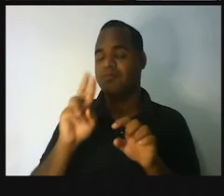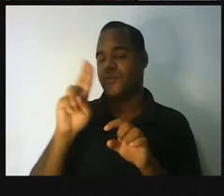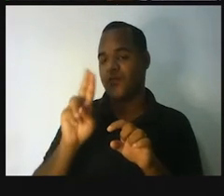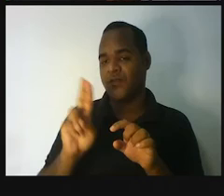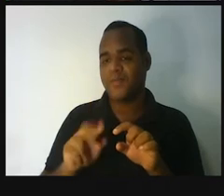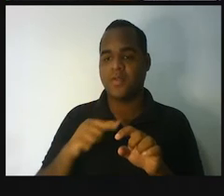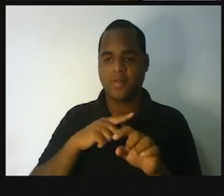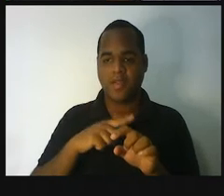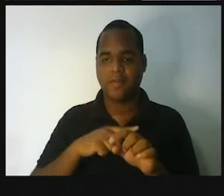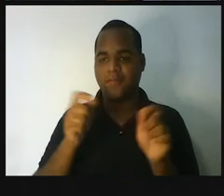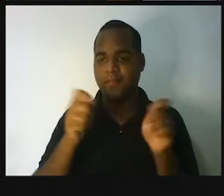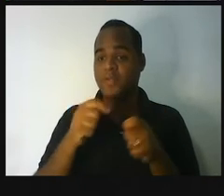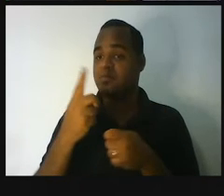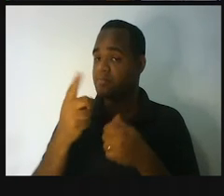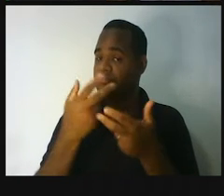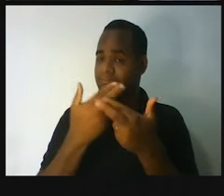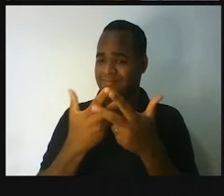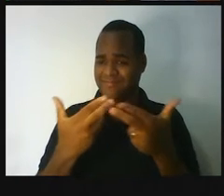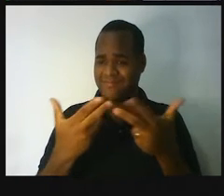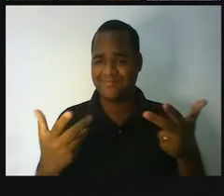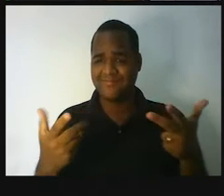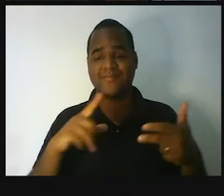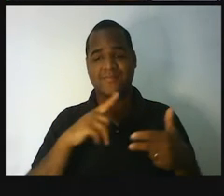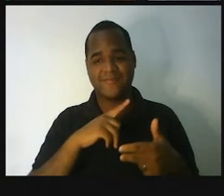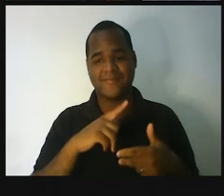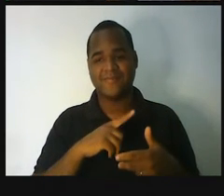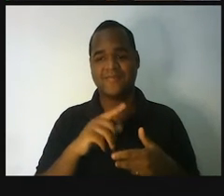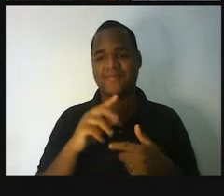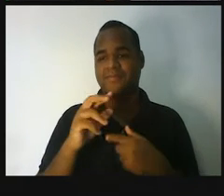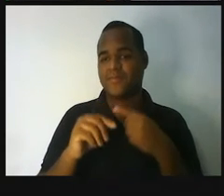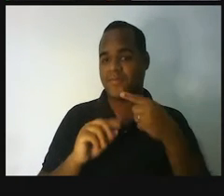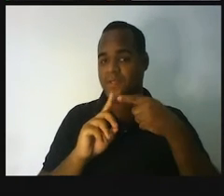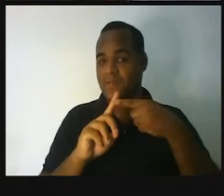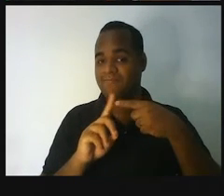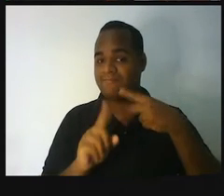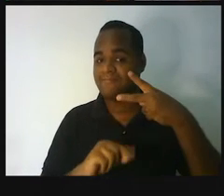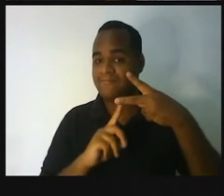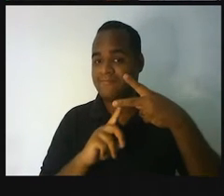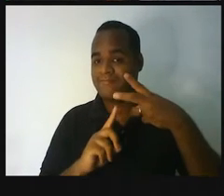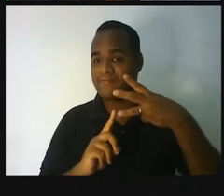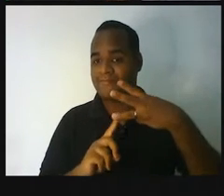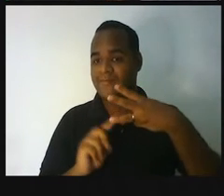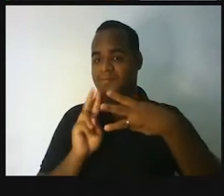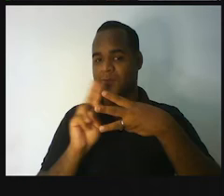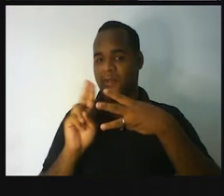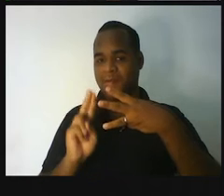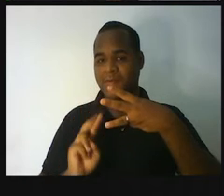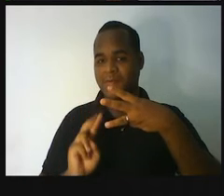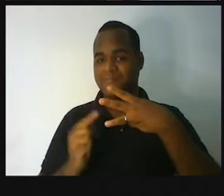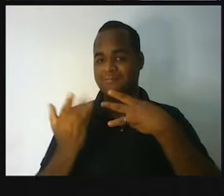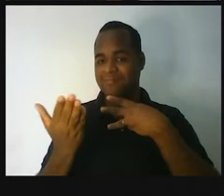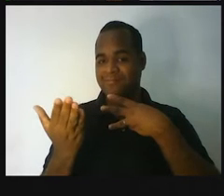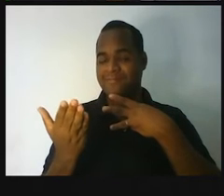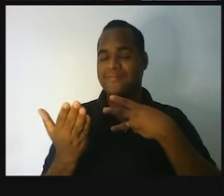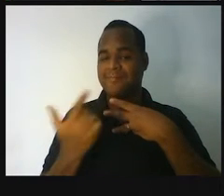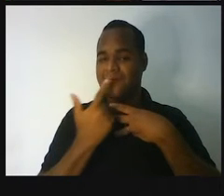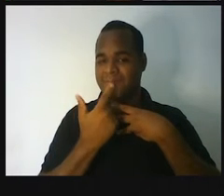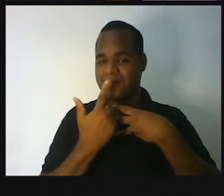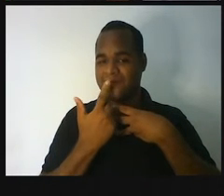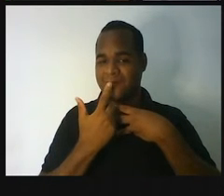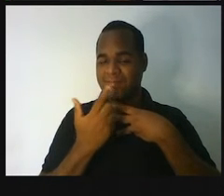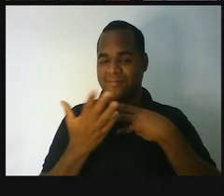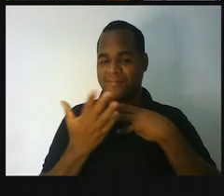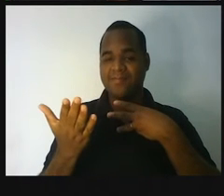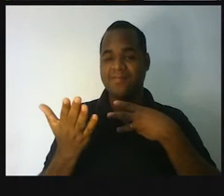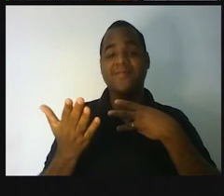do quilômetro, existem também o hectômetro, o decâmetro e o decímetro. Vixe, professor, parece